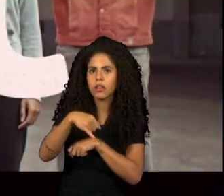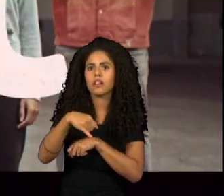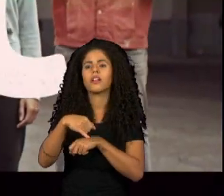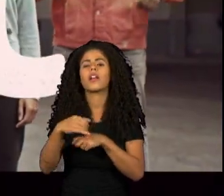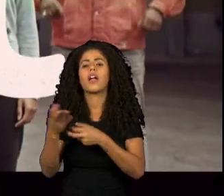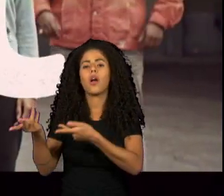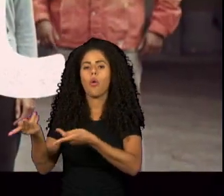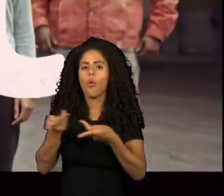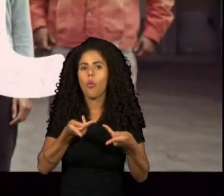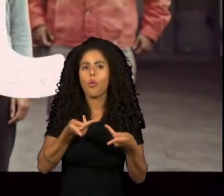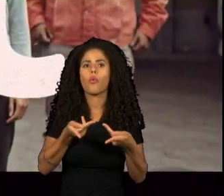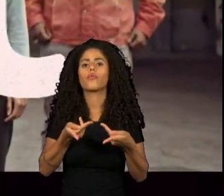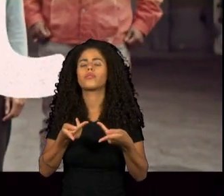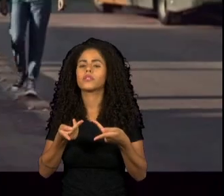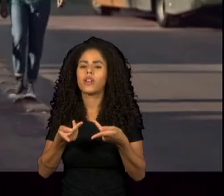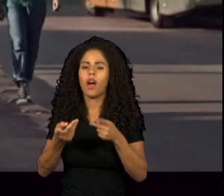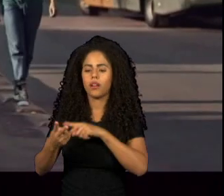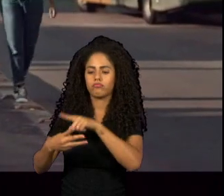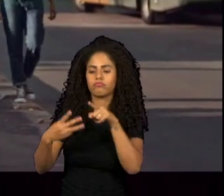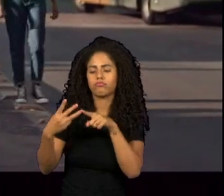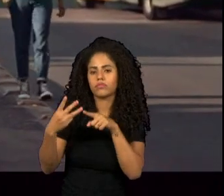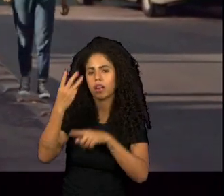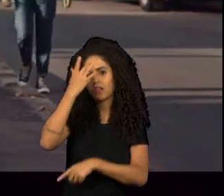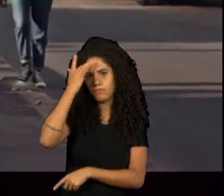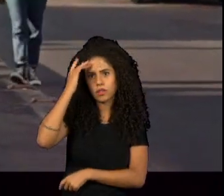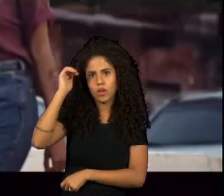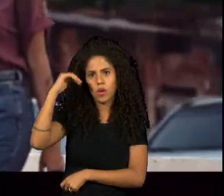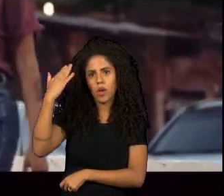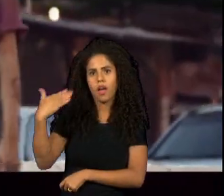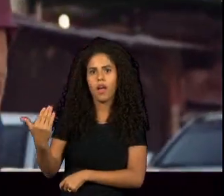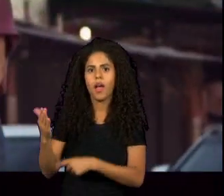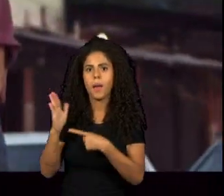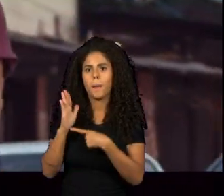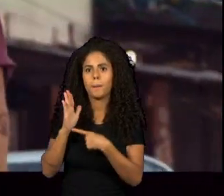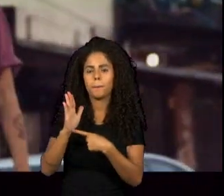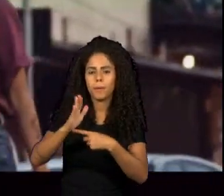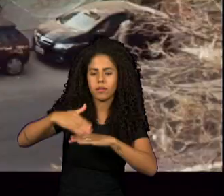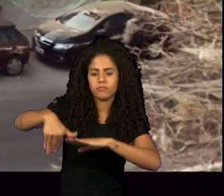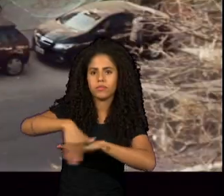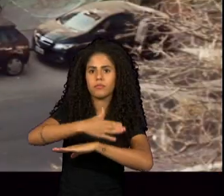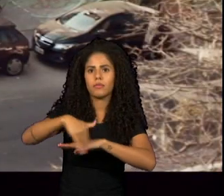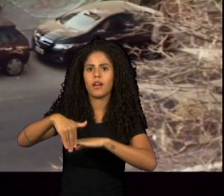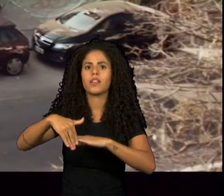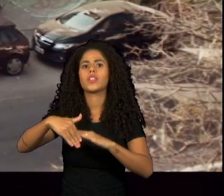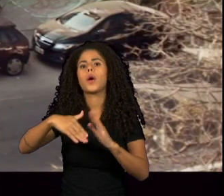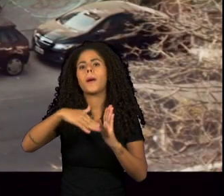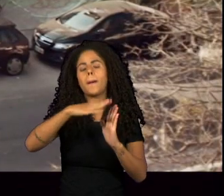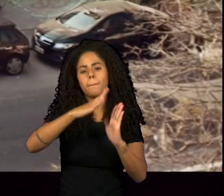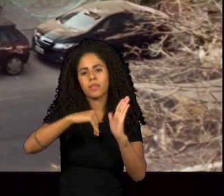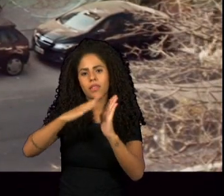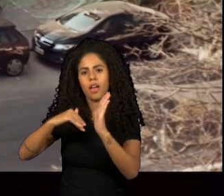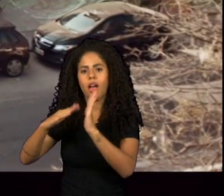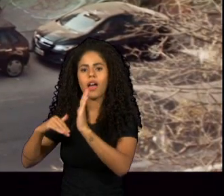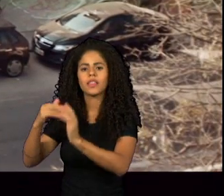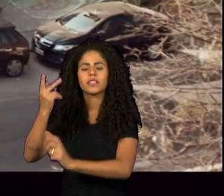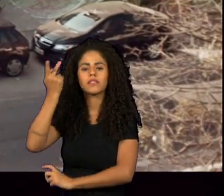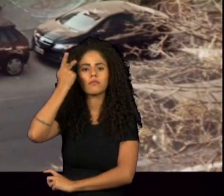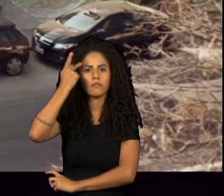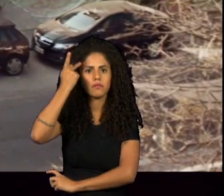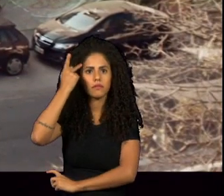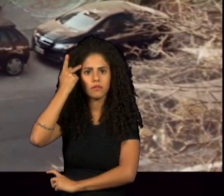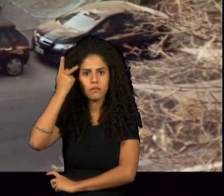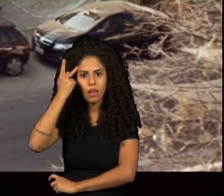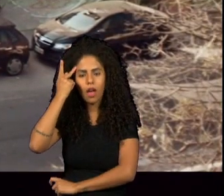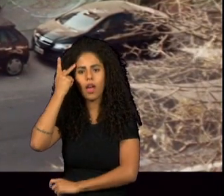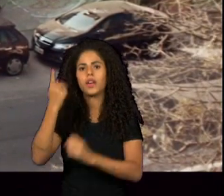convidaram a MUC e mais três artistas para revitalizar espaços na cidade de São Paulo com a tecnologia